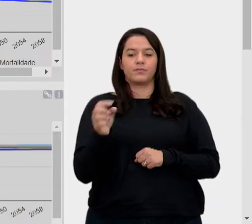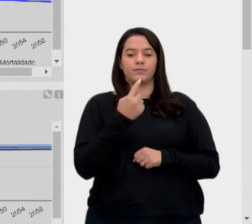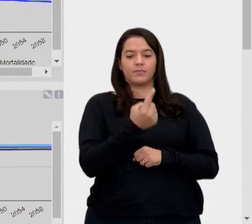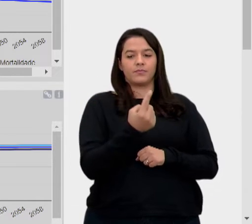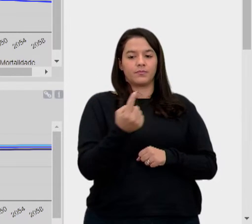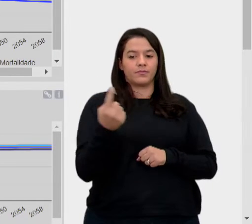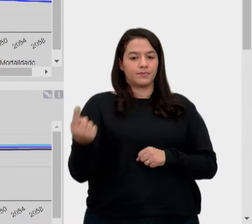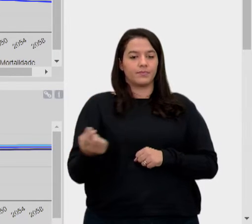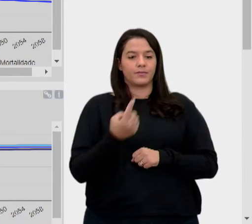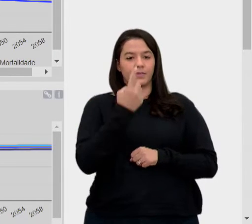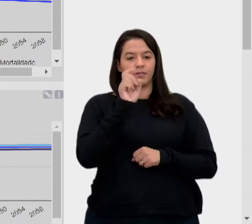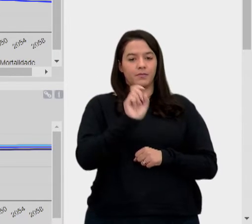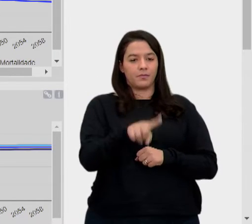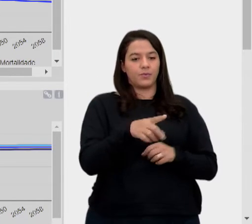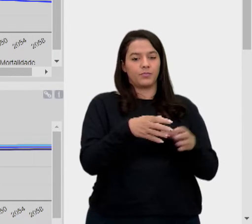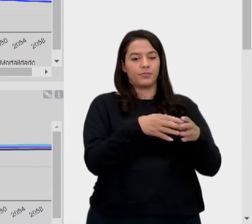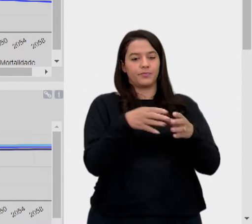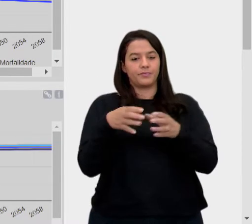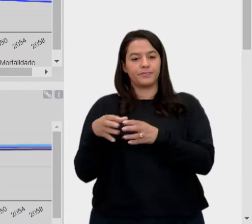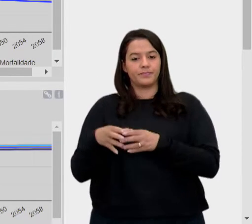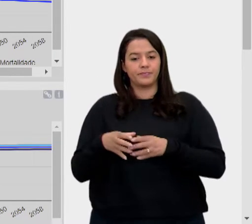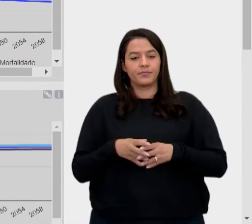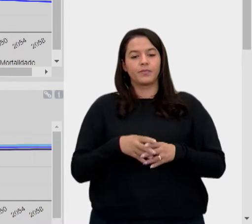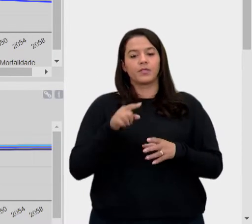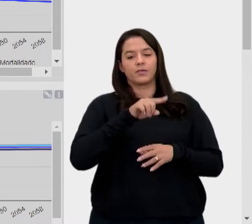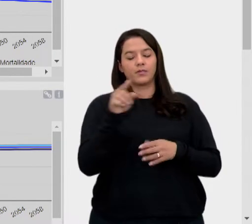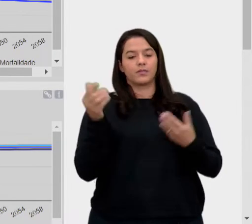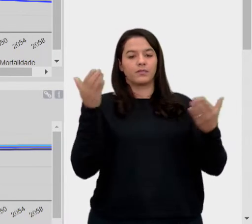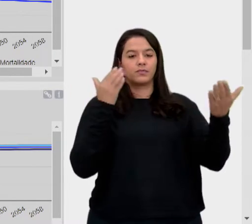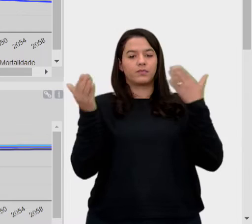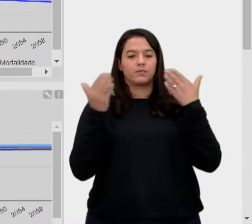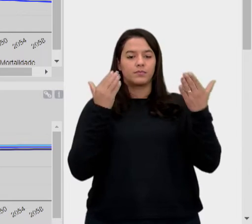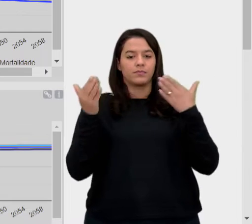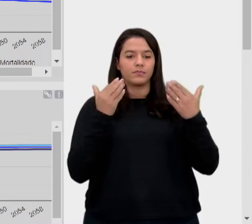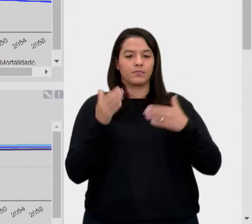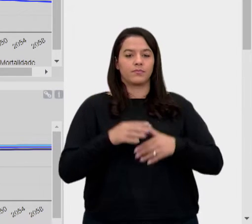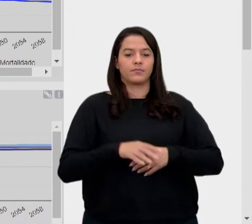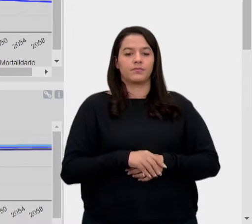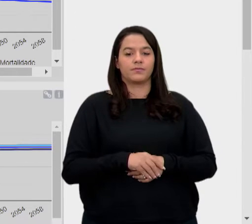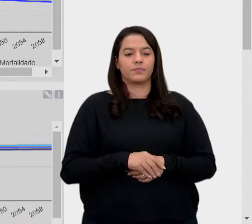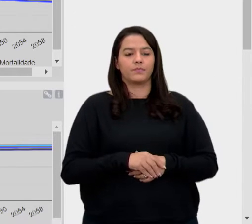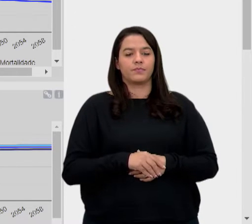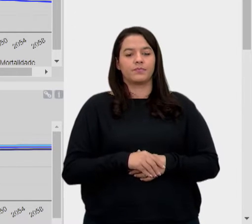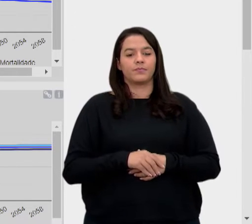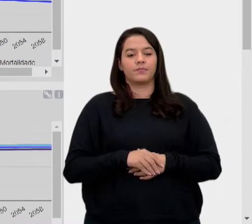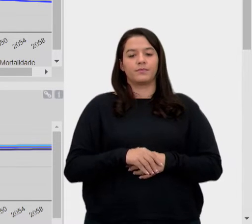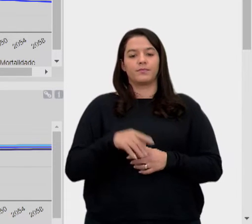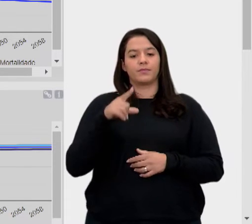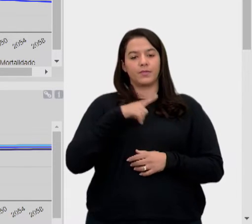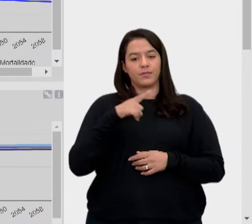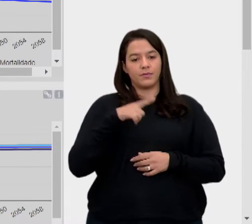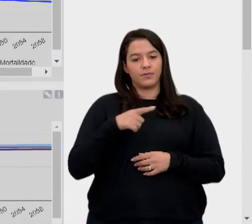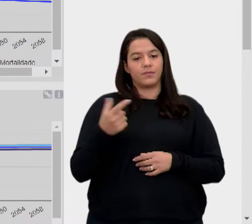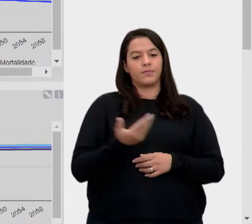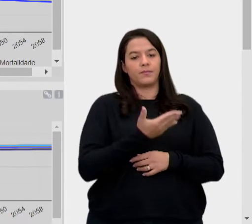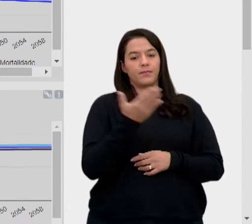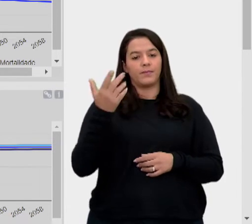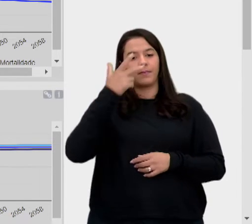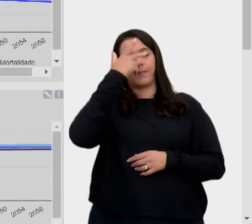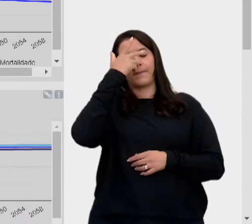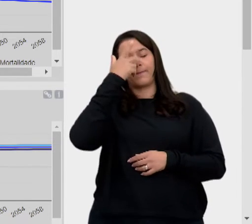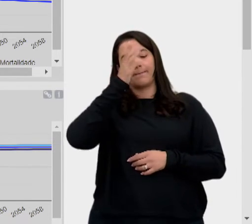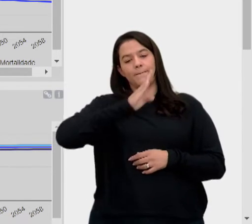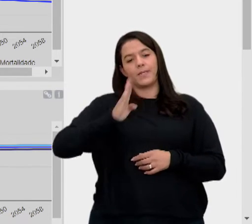mil habitantes. Ou seja, fazendo essa relação, o Brasil ainda está tendo aí um crescimento